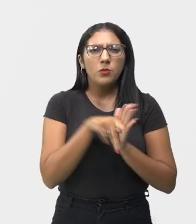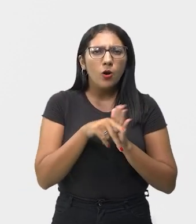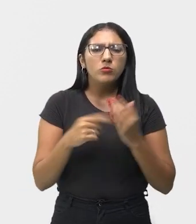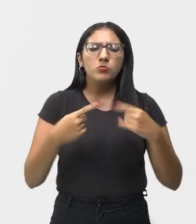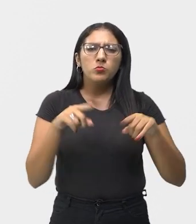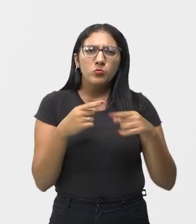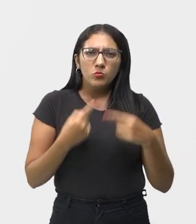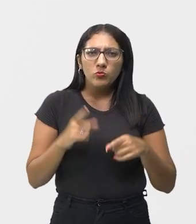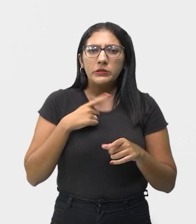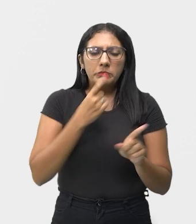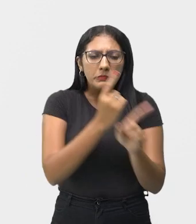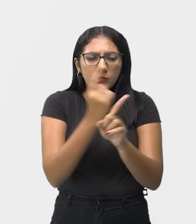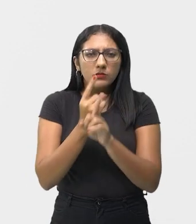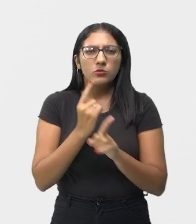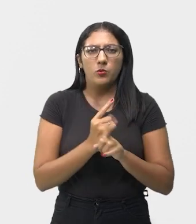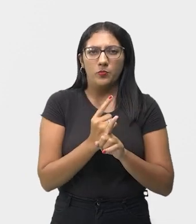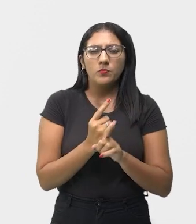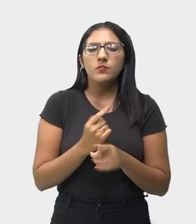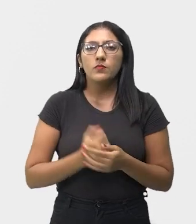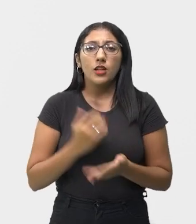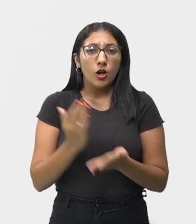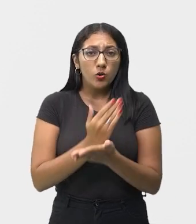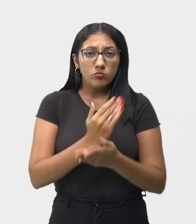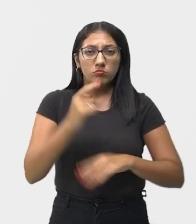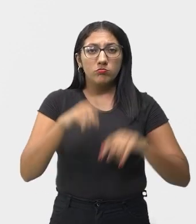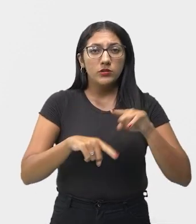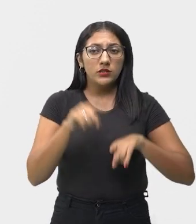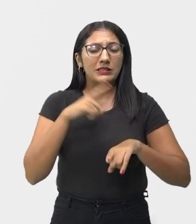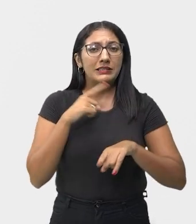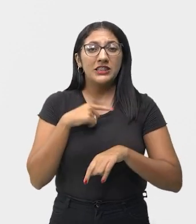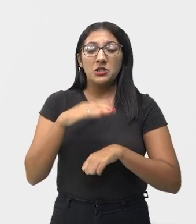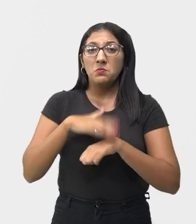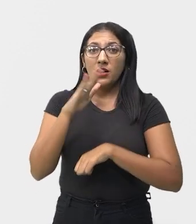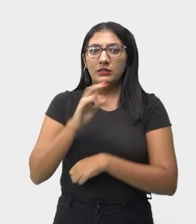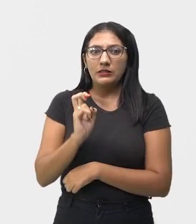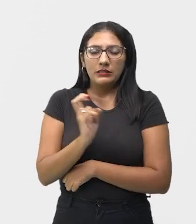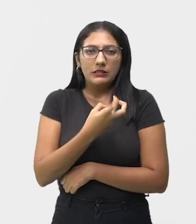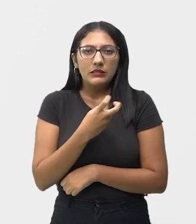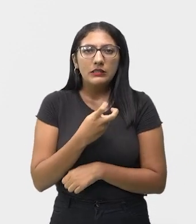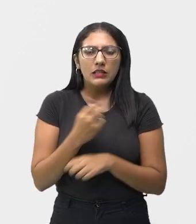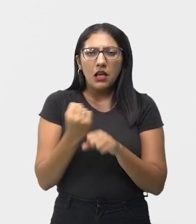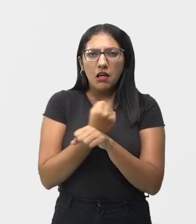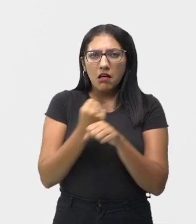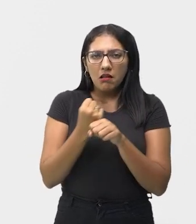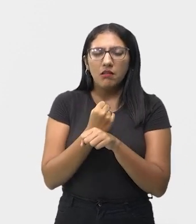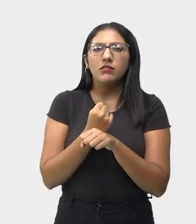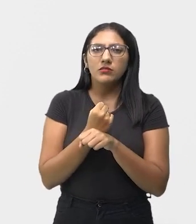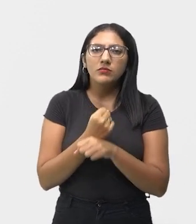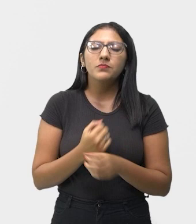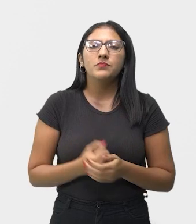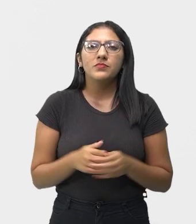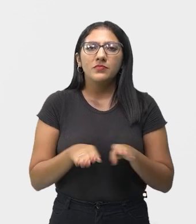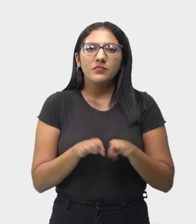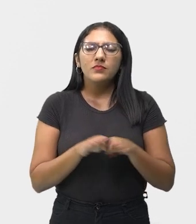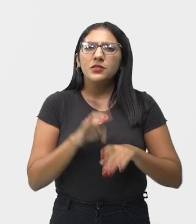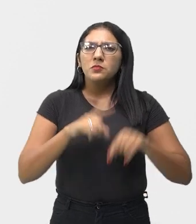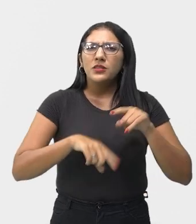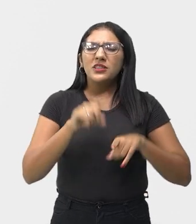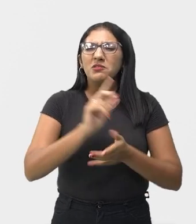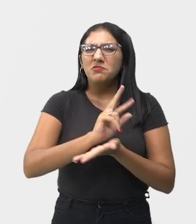escavações. Alguns objetos encontrados tinham mais de 5 mil anos. Além das arpas,